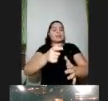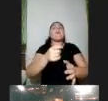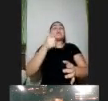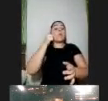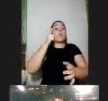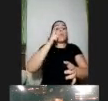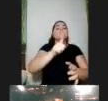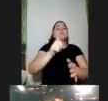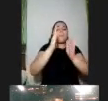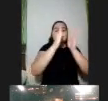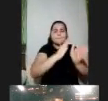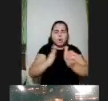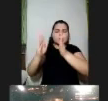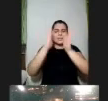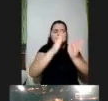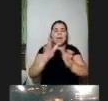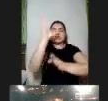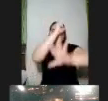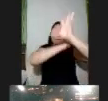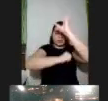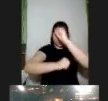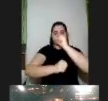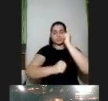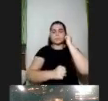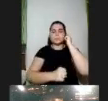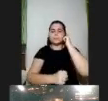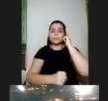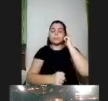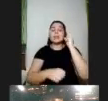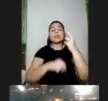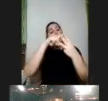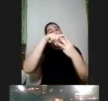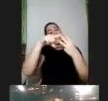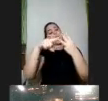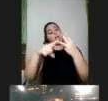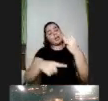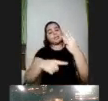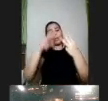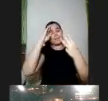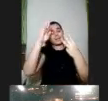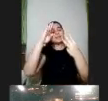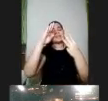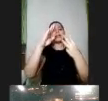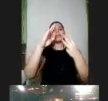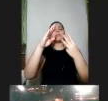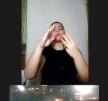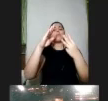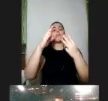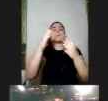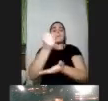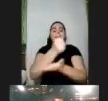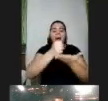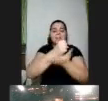engajamento de motivação pro aprendizado então esses são os três princípios que estruturam o desenho universal pra aprendizagem